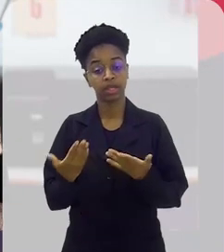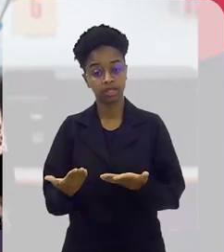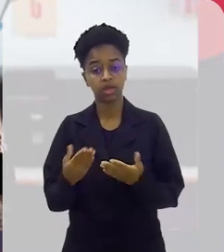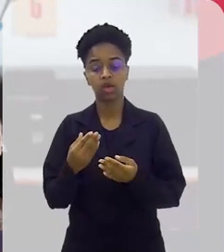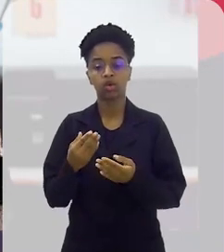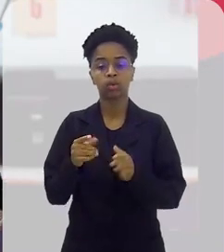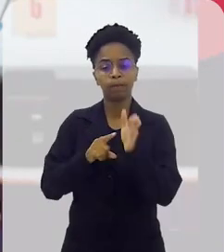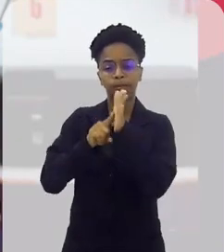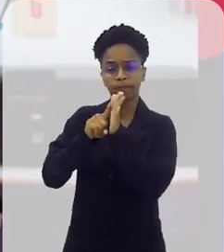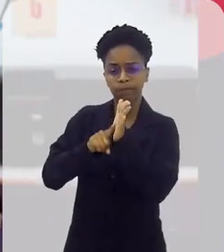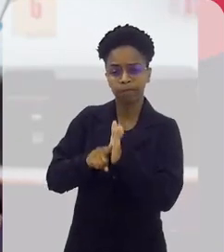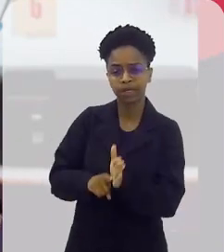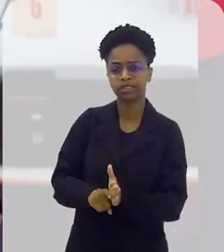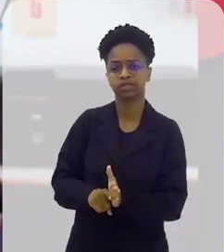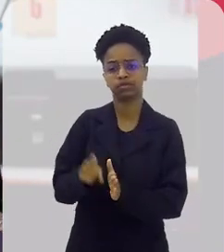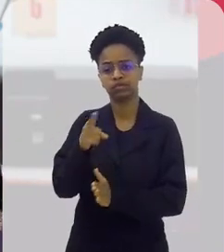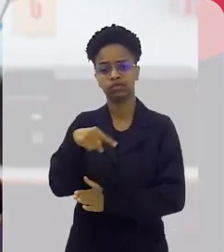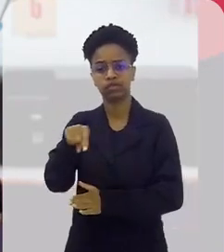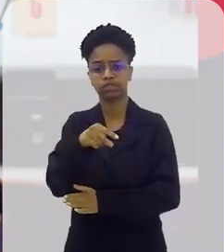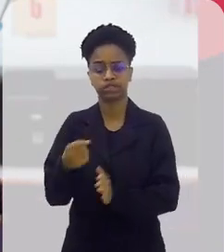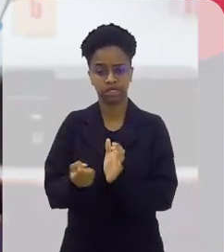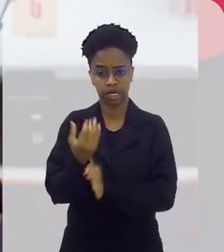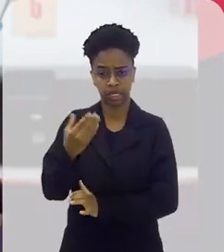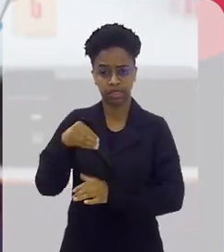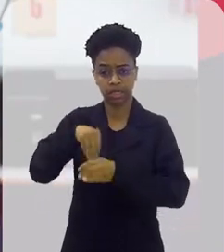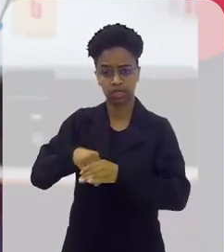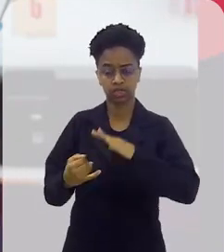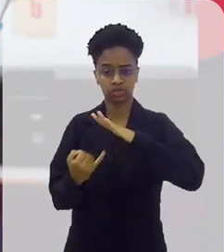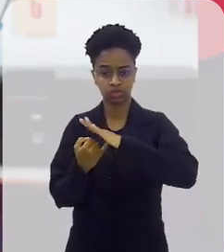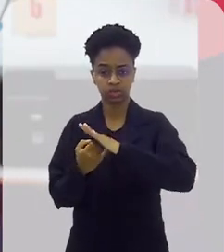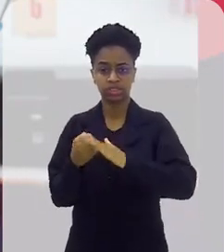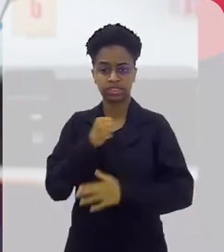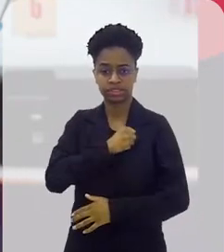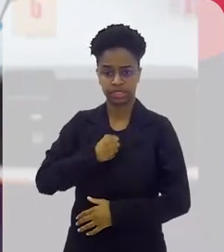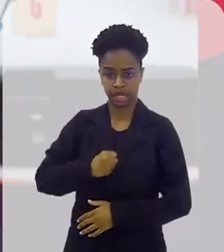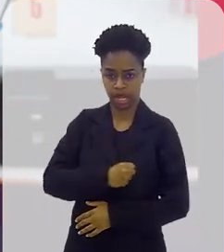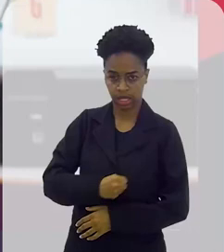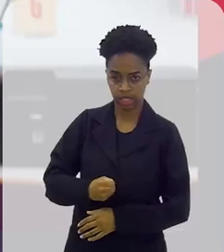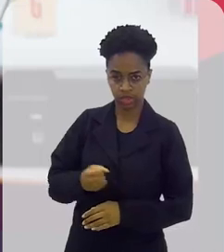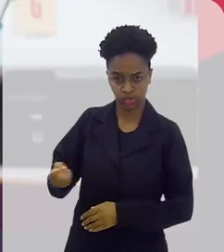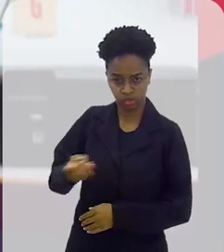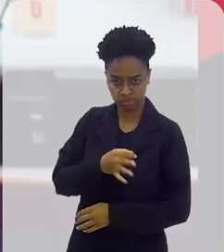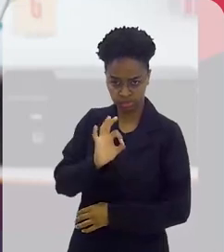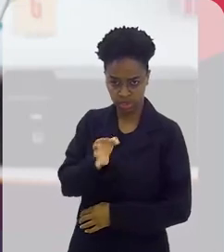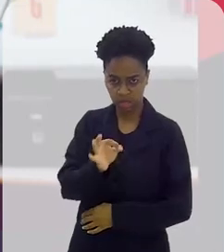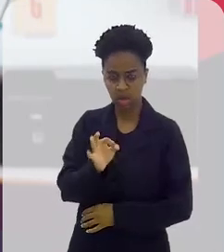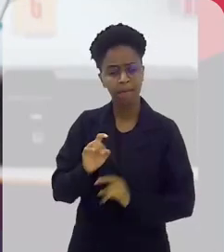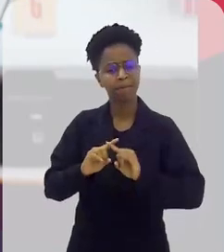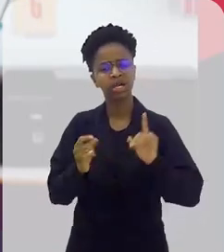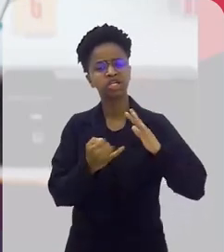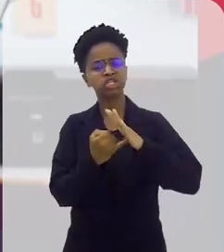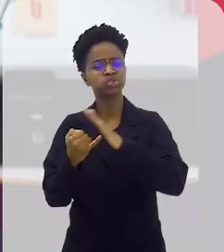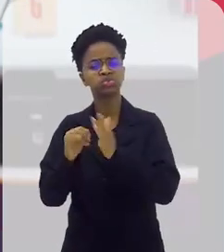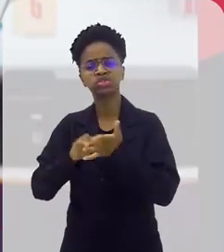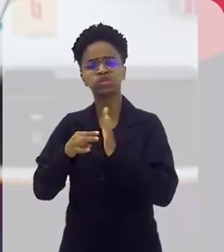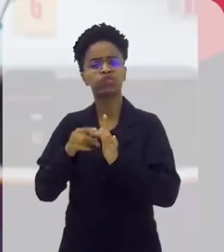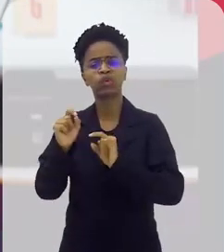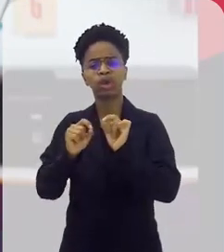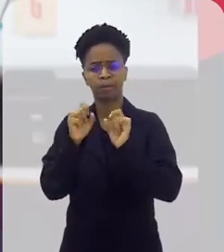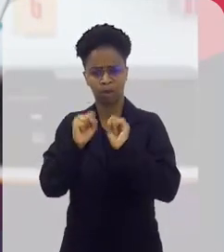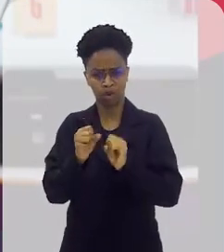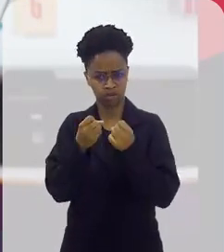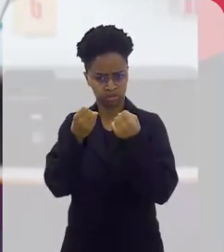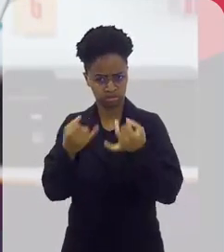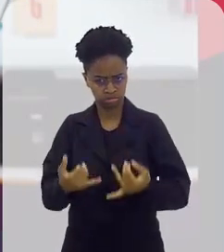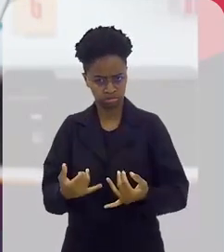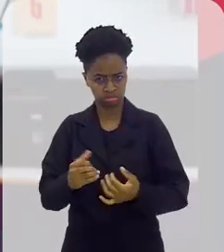toda essa pesquisa foi desenvolvida por vocês no Instituto Senai de Inovação, né? O que são esses institutos do